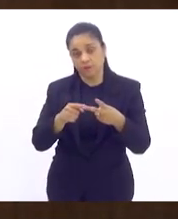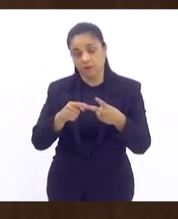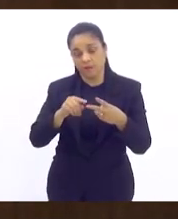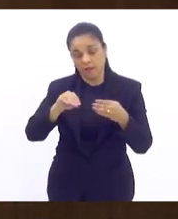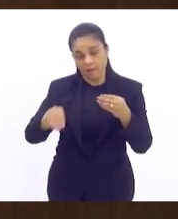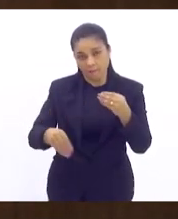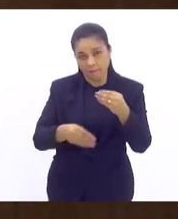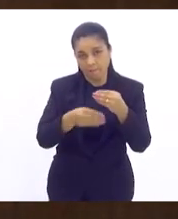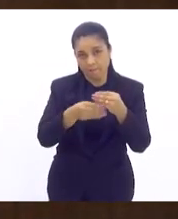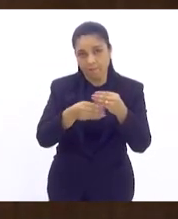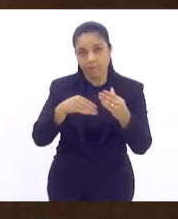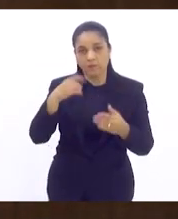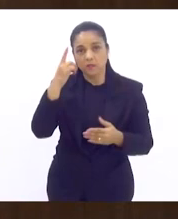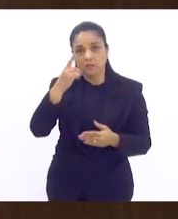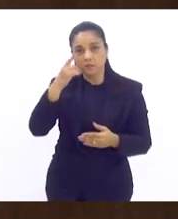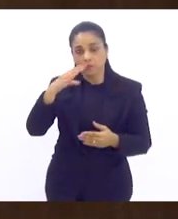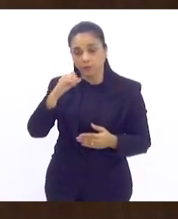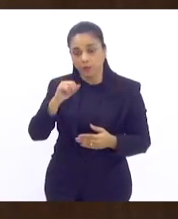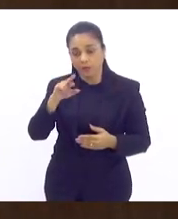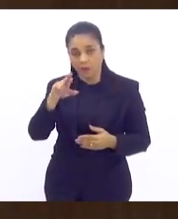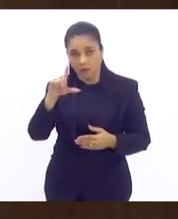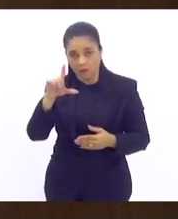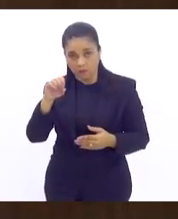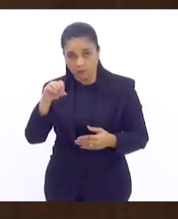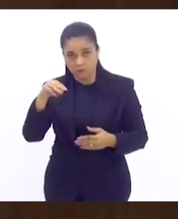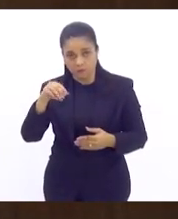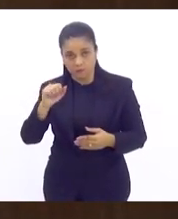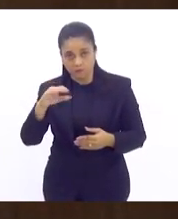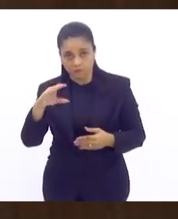deputado Carlos Macedo, que não se encontra aqui no plenário,